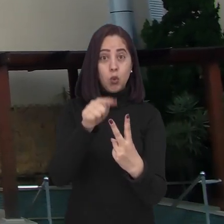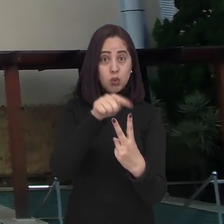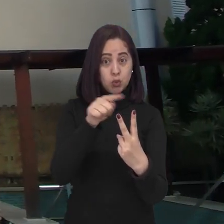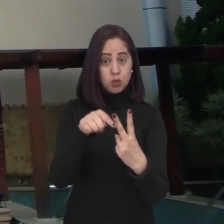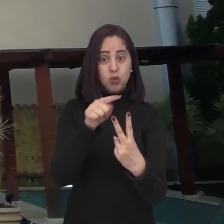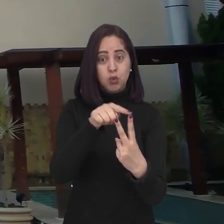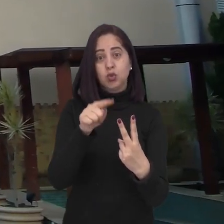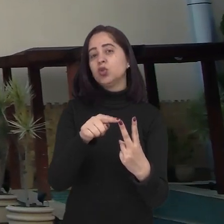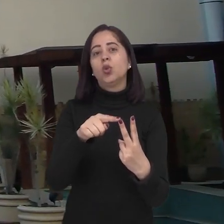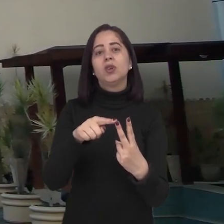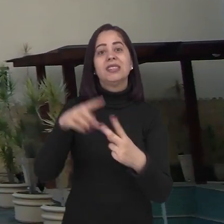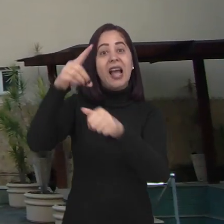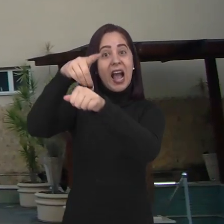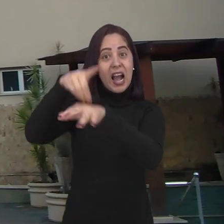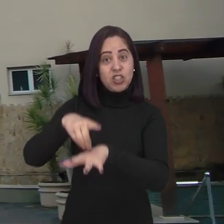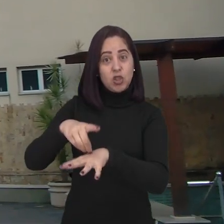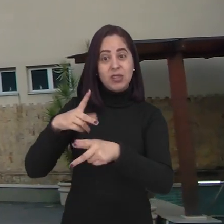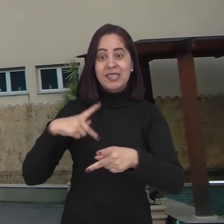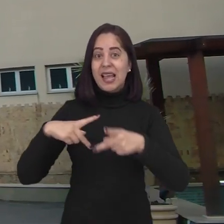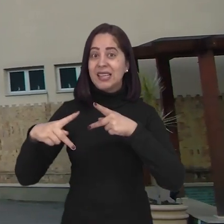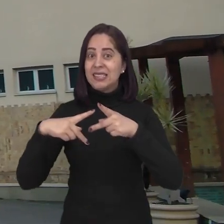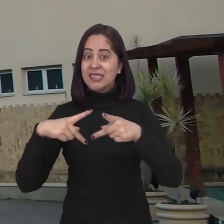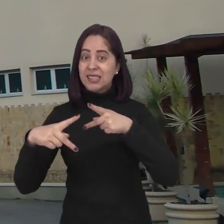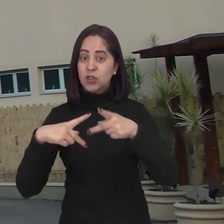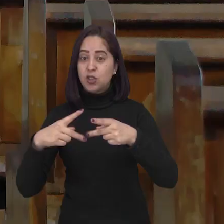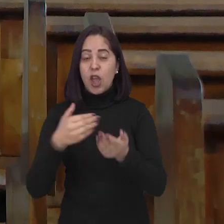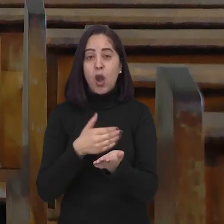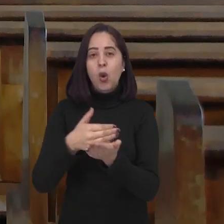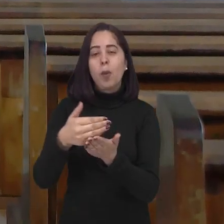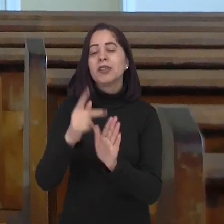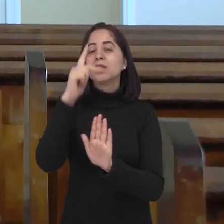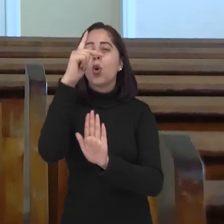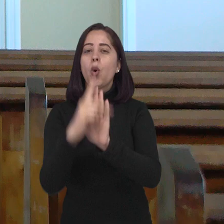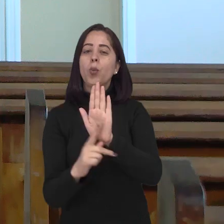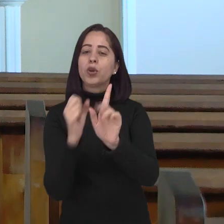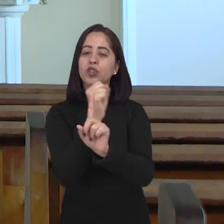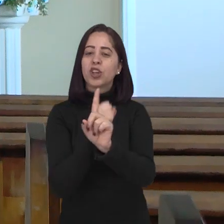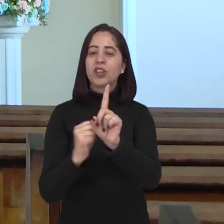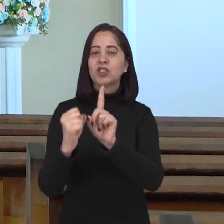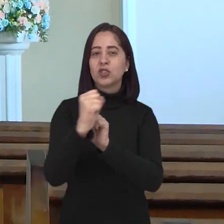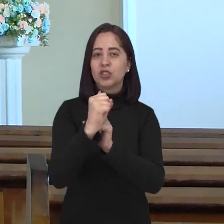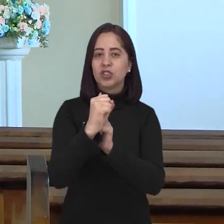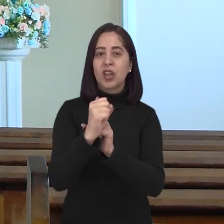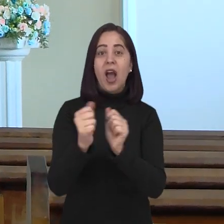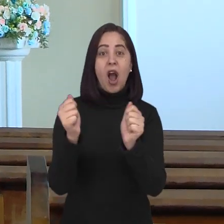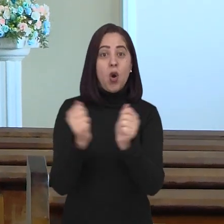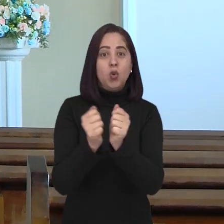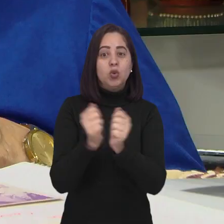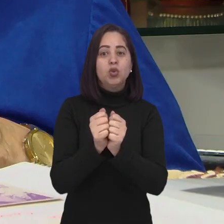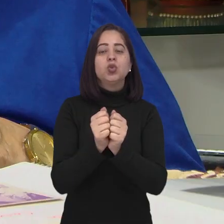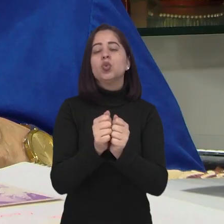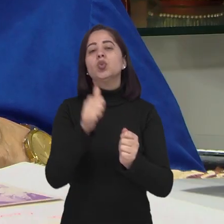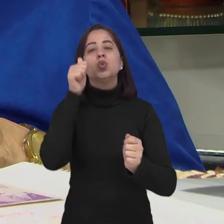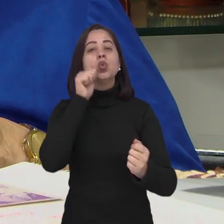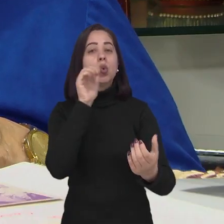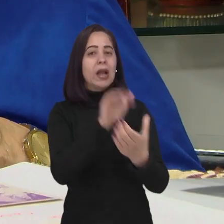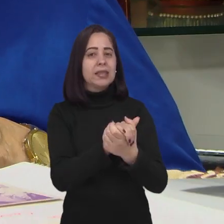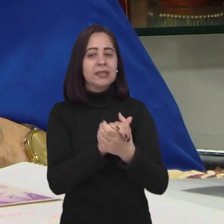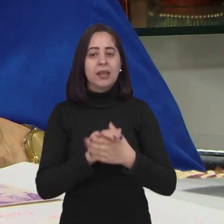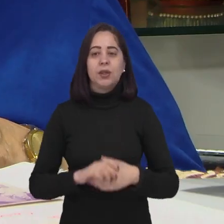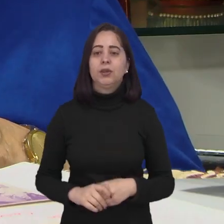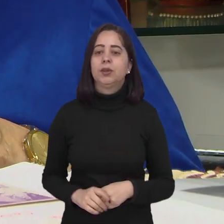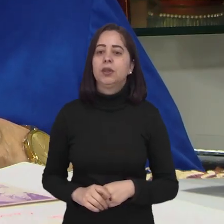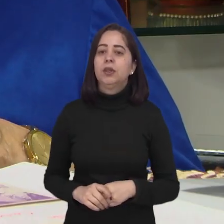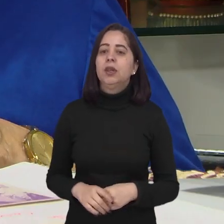foram convidados pela Diocese de São José dos Campos a iniciar um projeto social com casais da igreja. Nesse